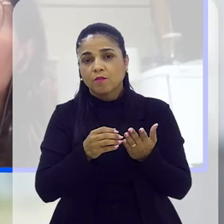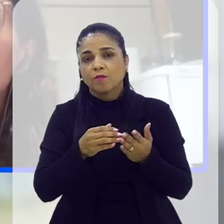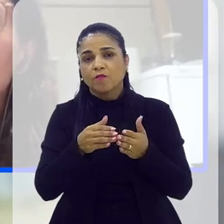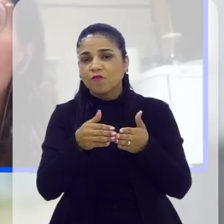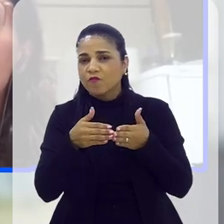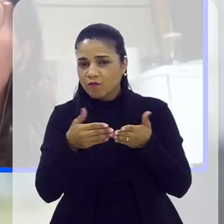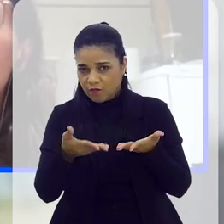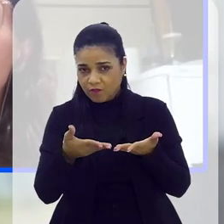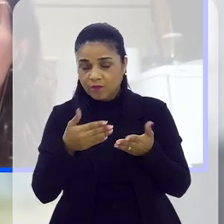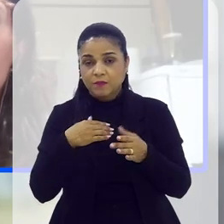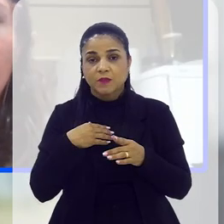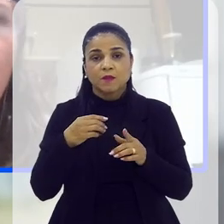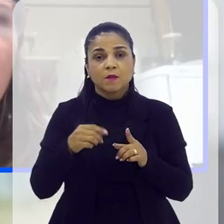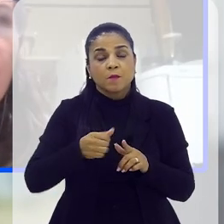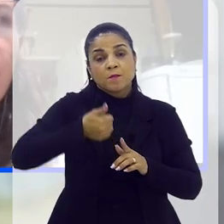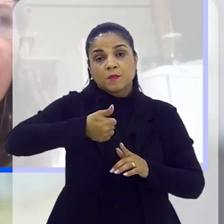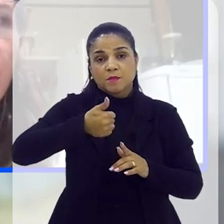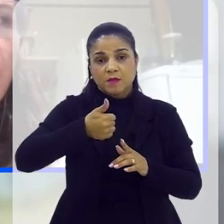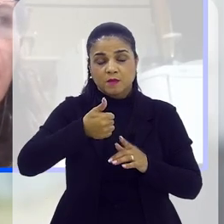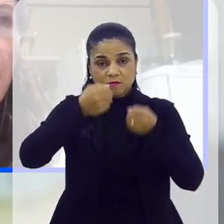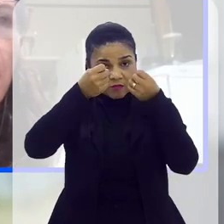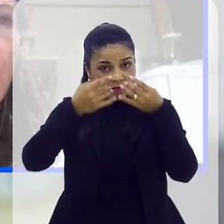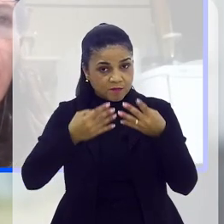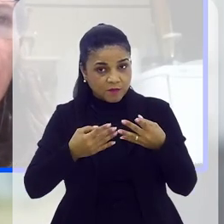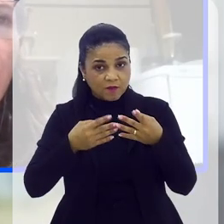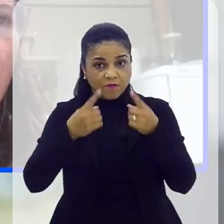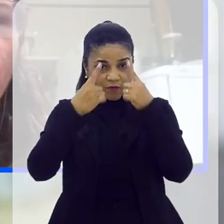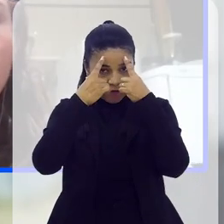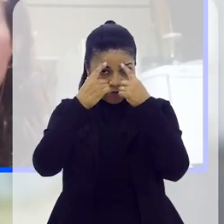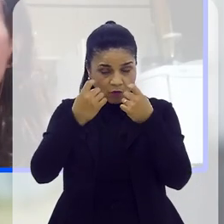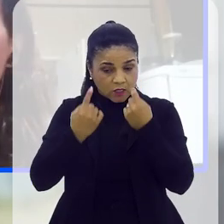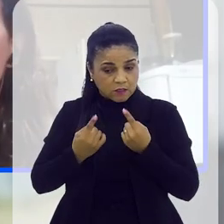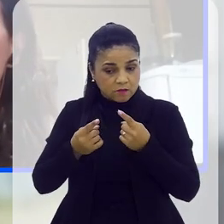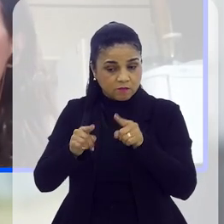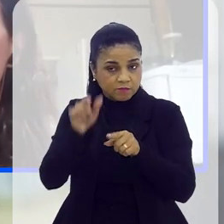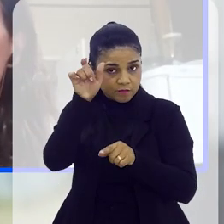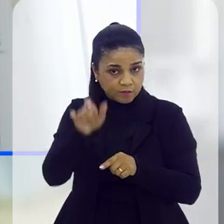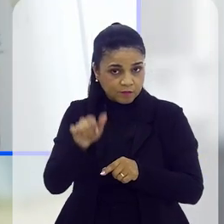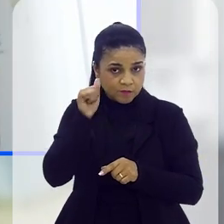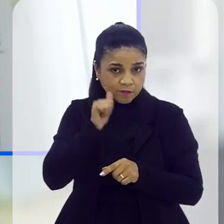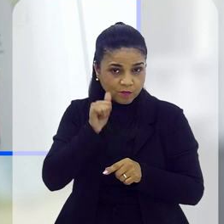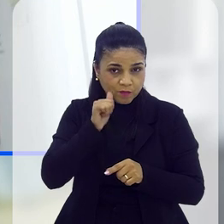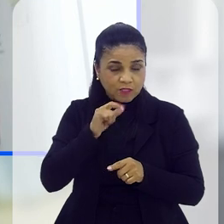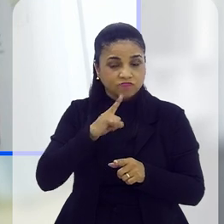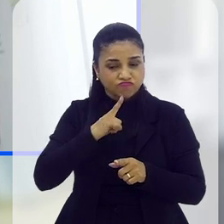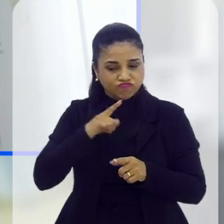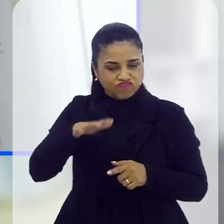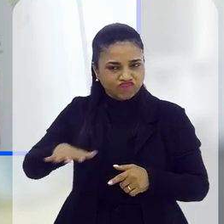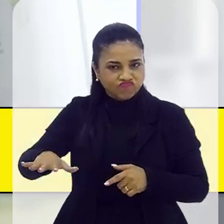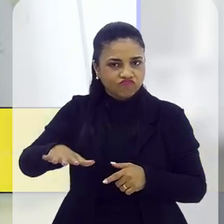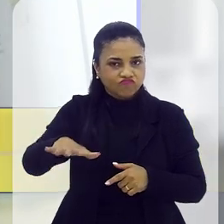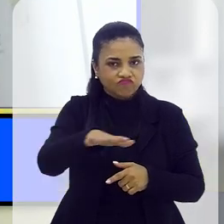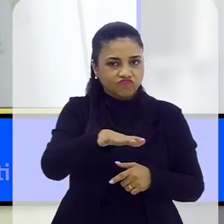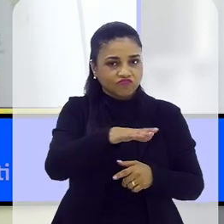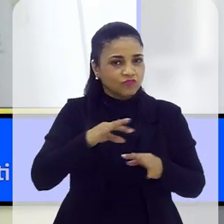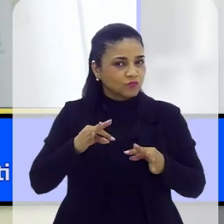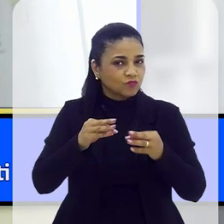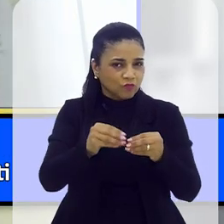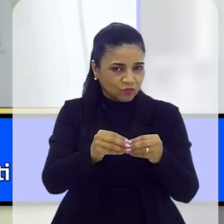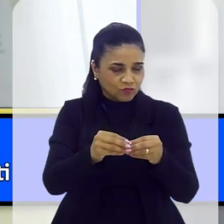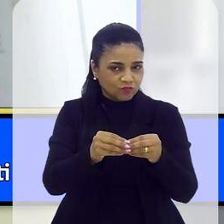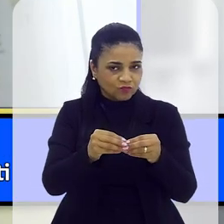primeiro lugar, a gente devia destacar aqui que a violência contra a mulher existe em todos os ambientes,